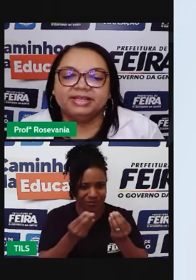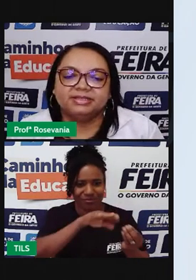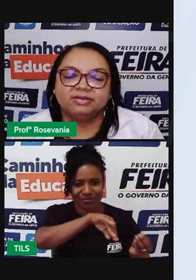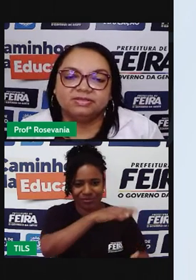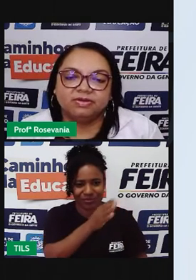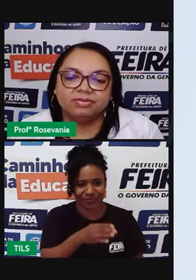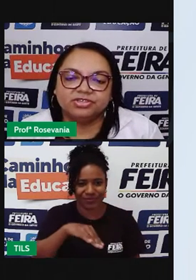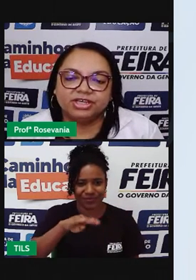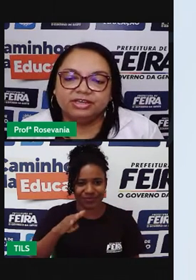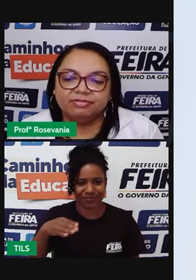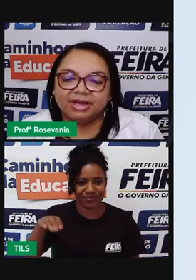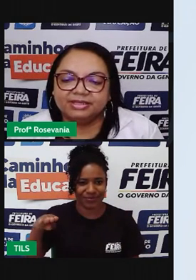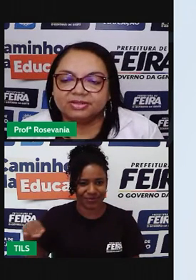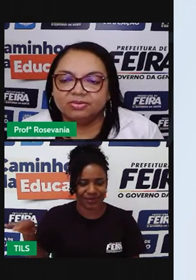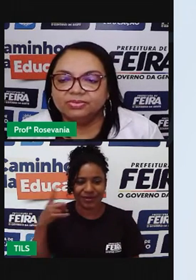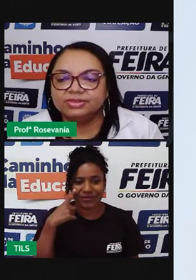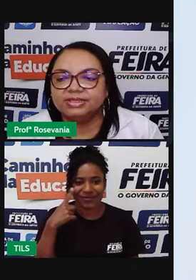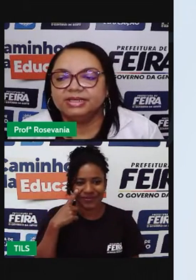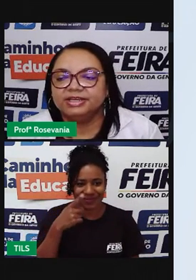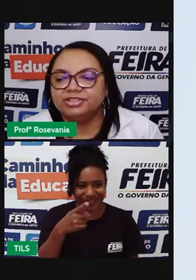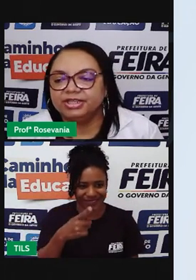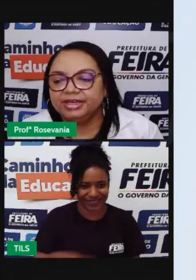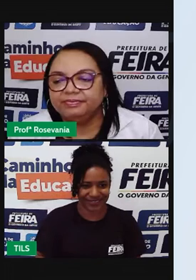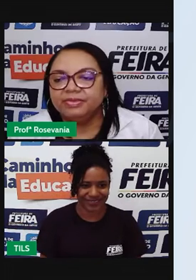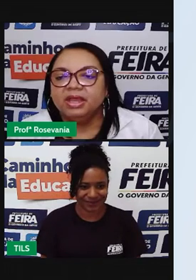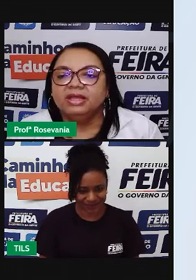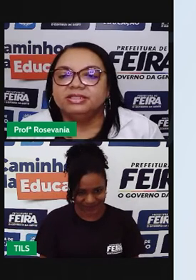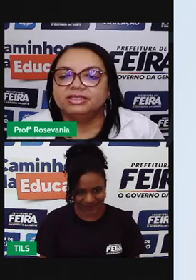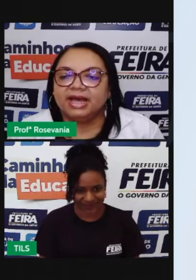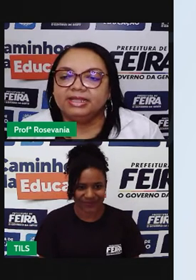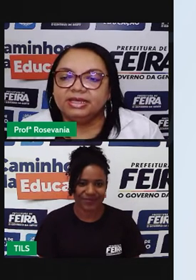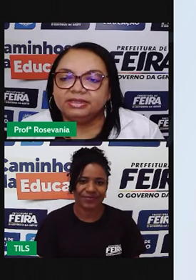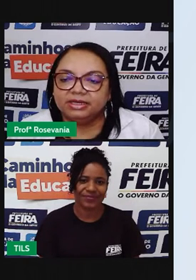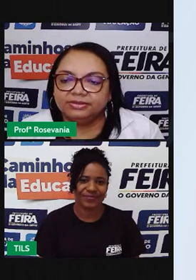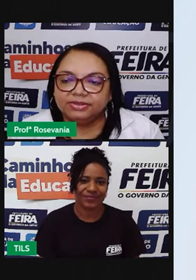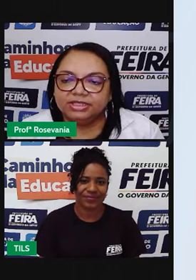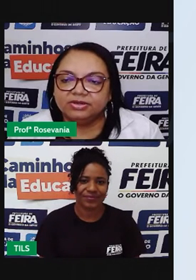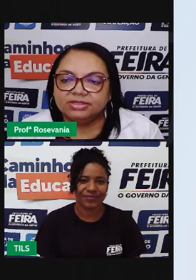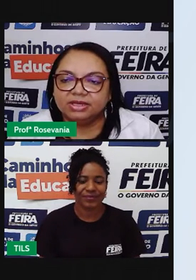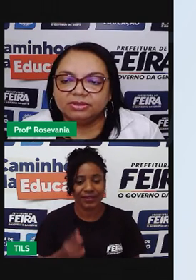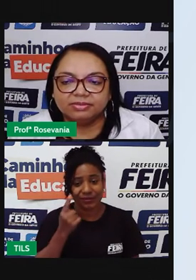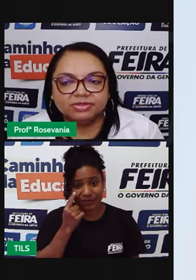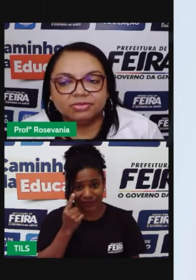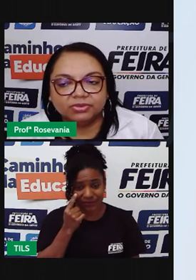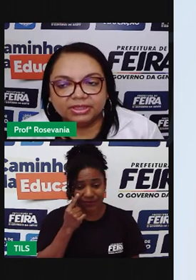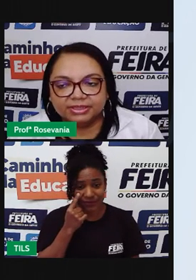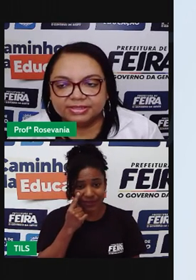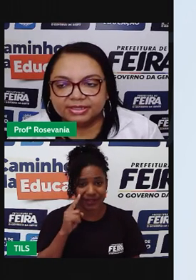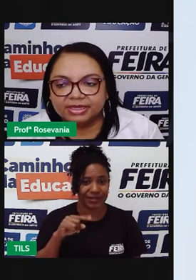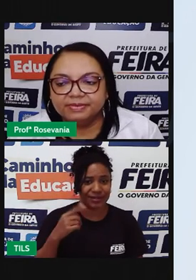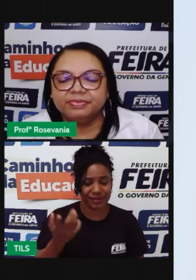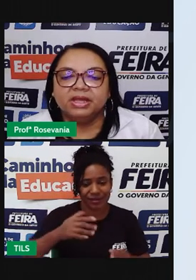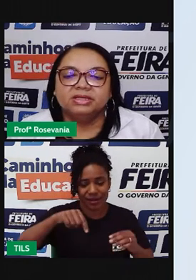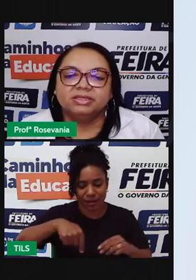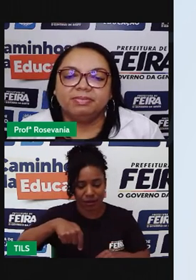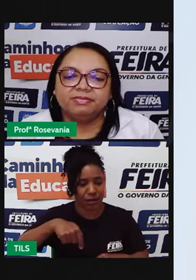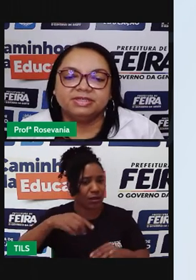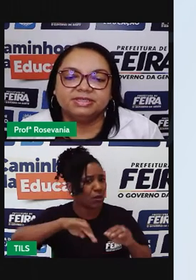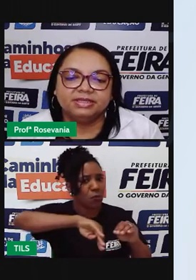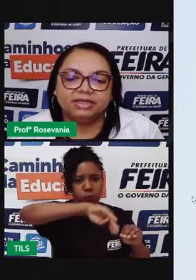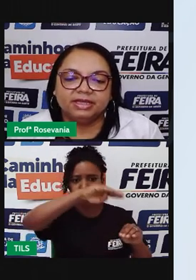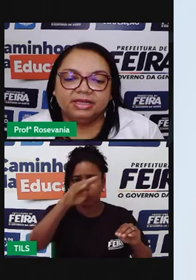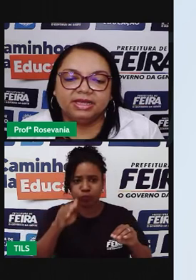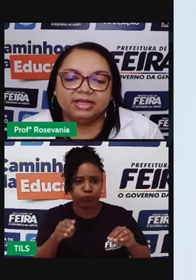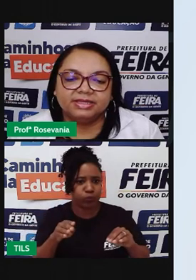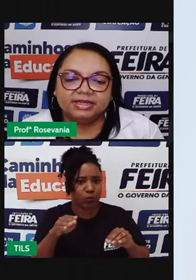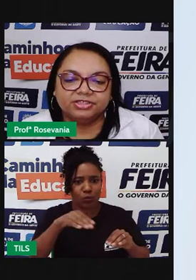né. Essas são as formas de relevo mais comuns, né, que a gente tem, salientando que nós não temos montanhas aqui, só para